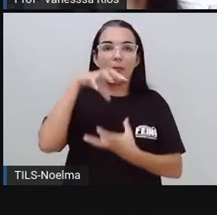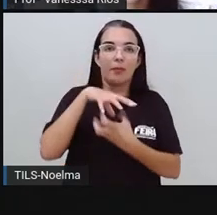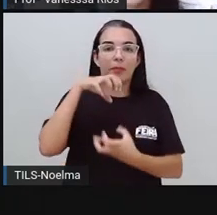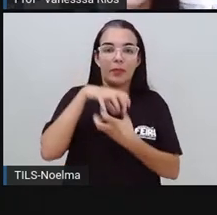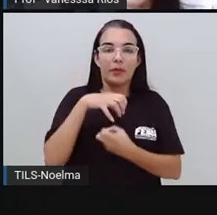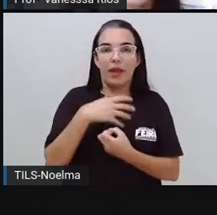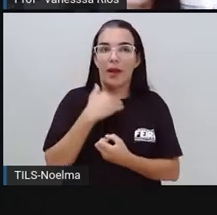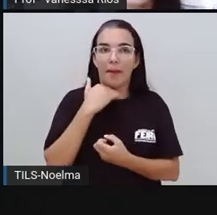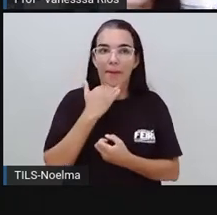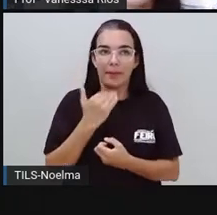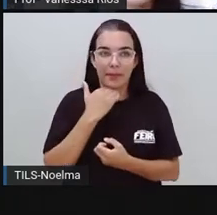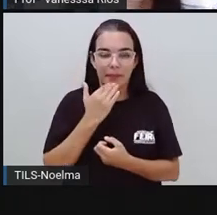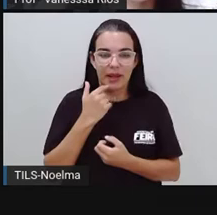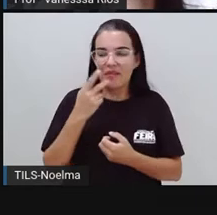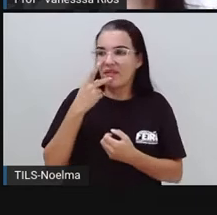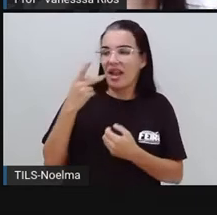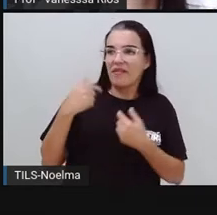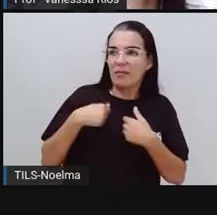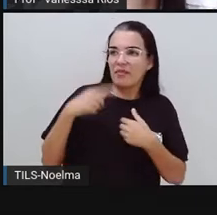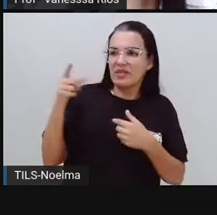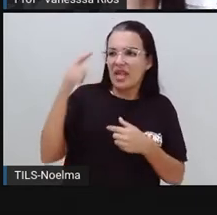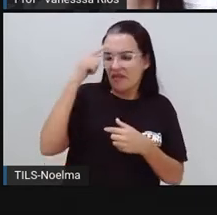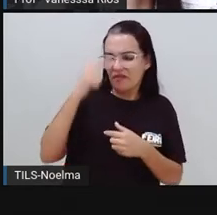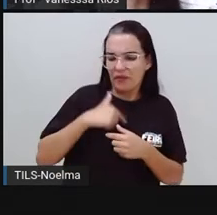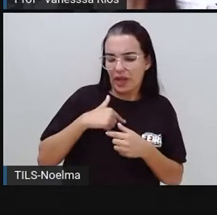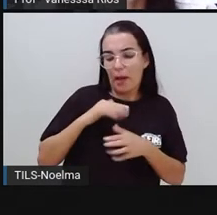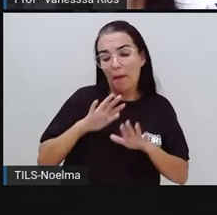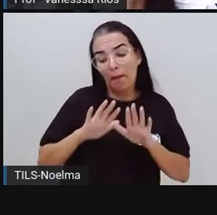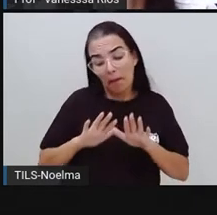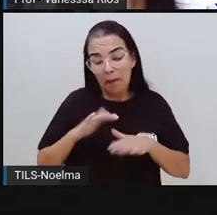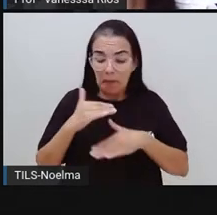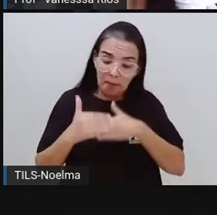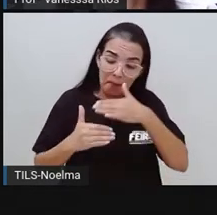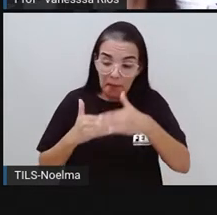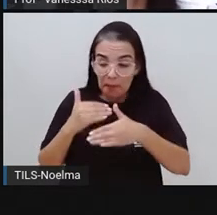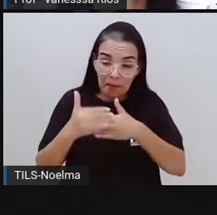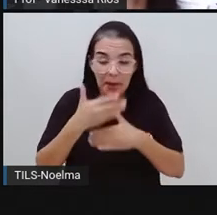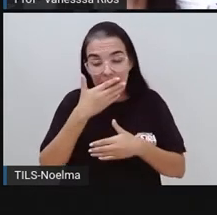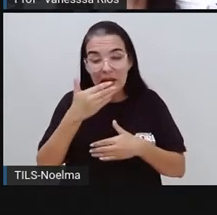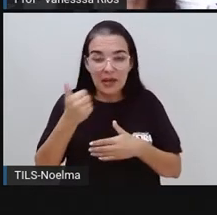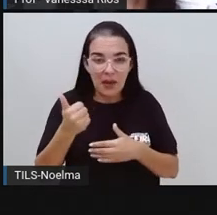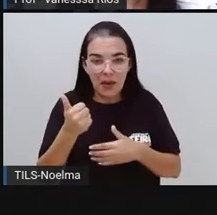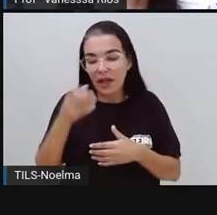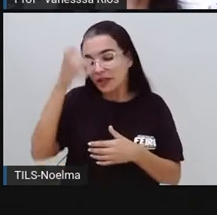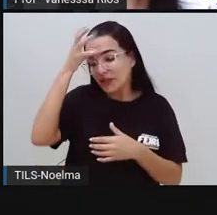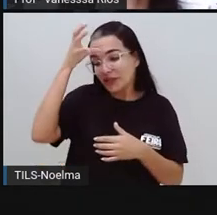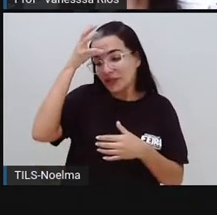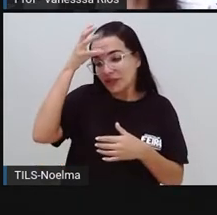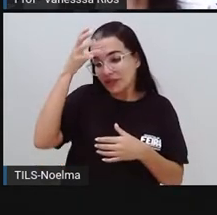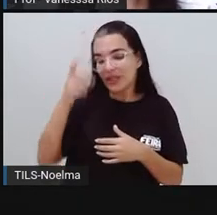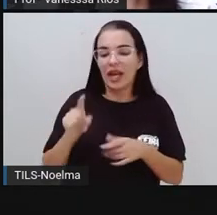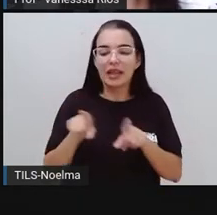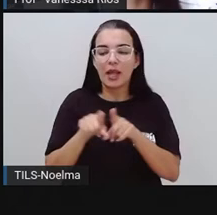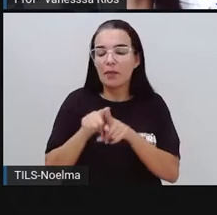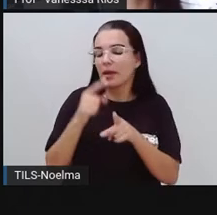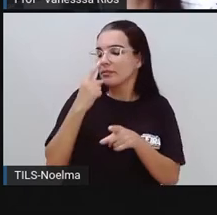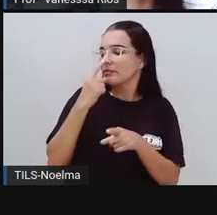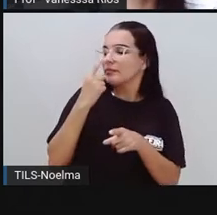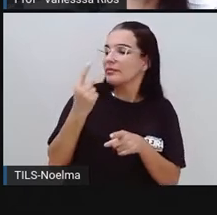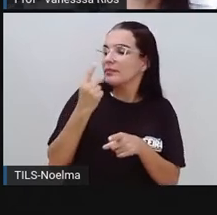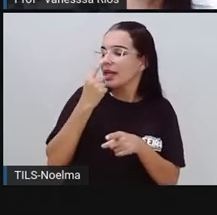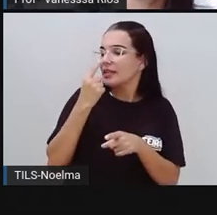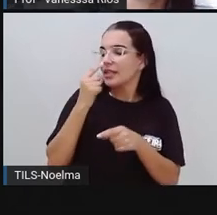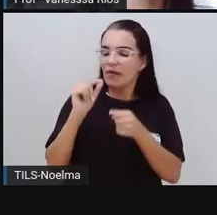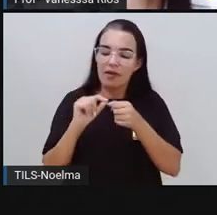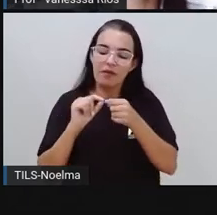muito feia. Mas com o tempo, fui melhorando. Tia Anastácia e Narizinho foram dando um